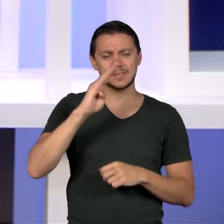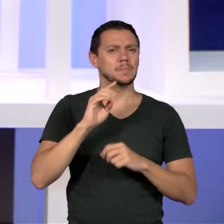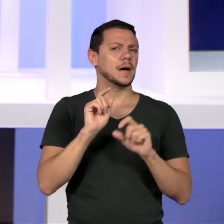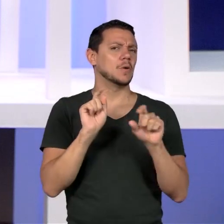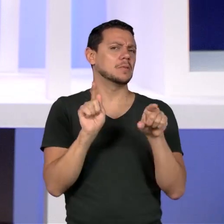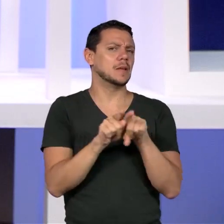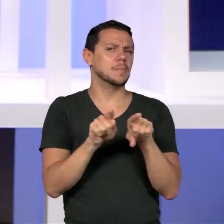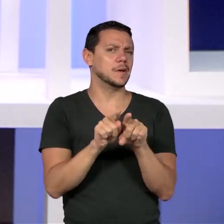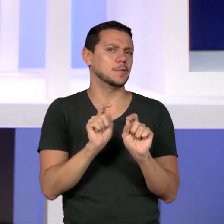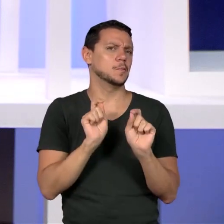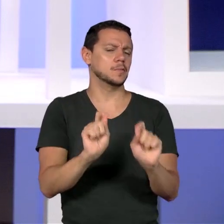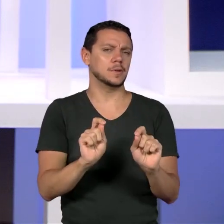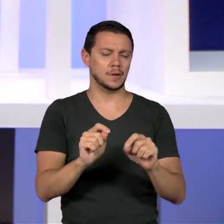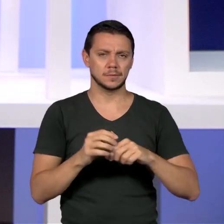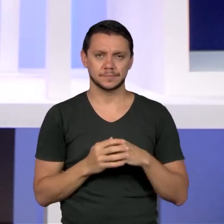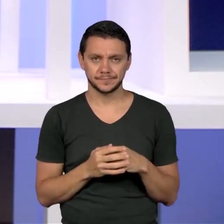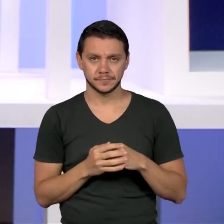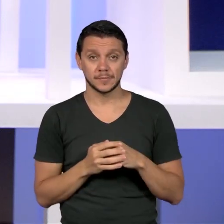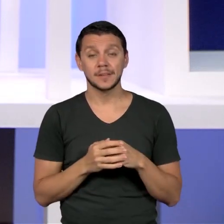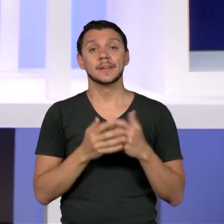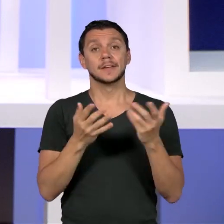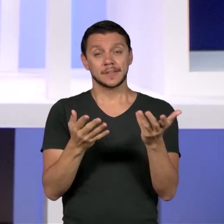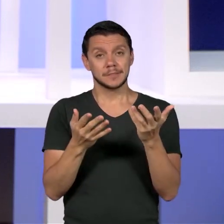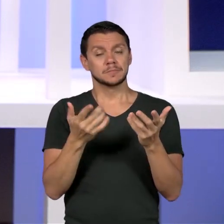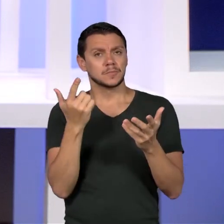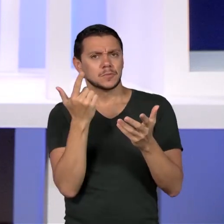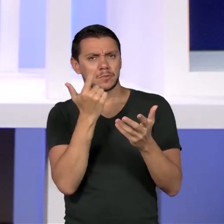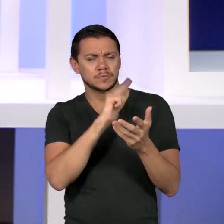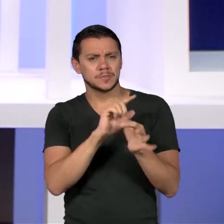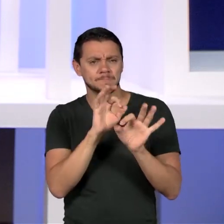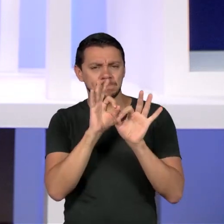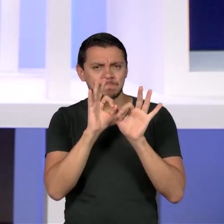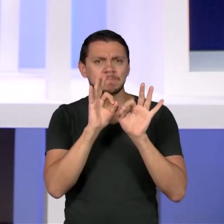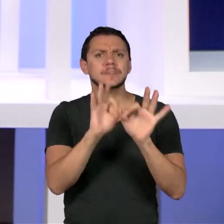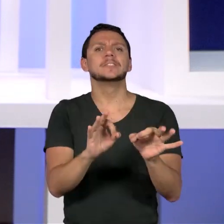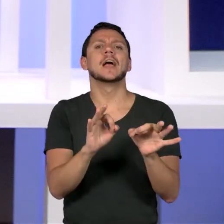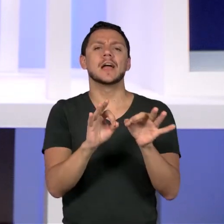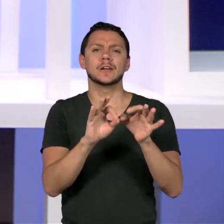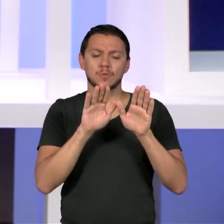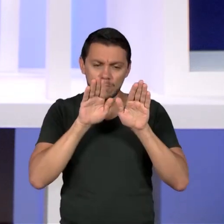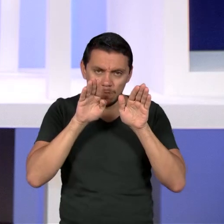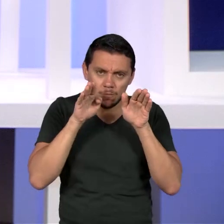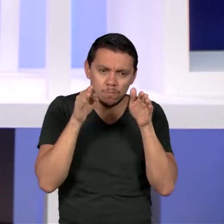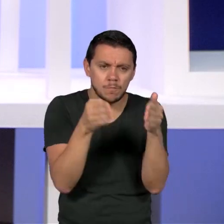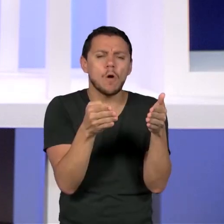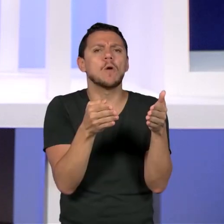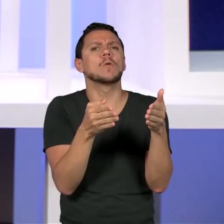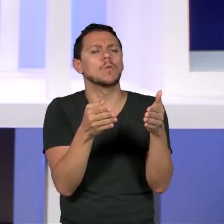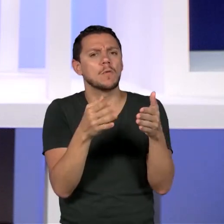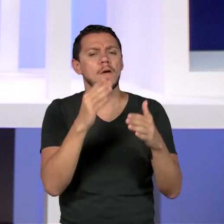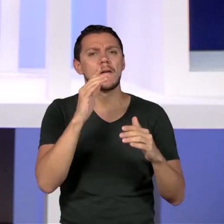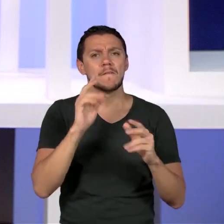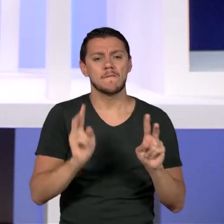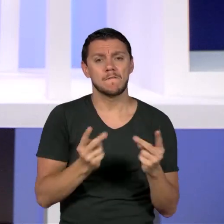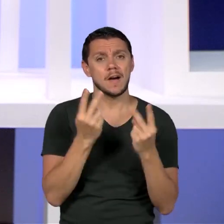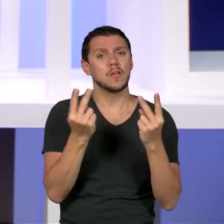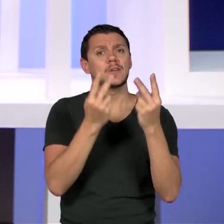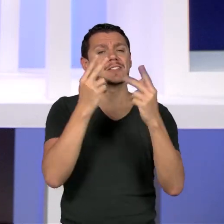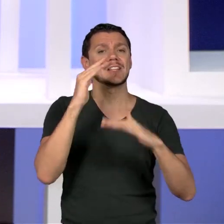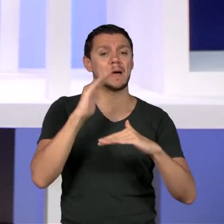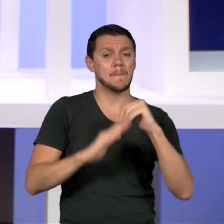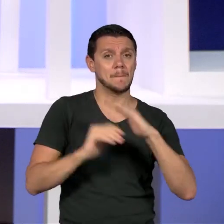investimento muito grande na valorização profissional e na formação